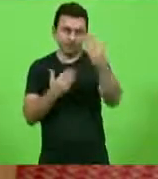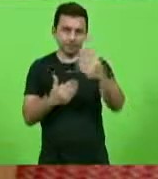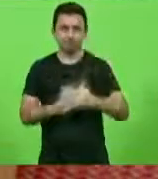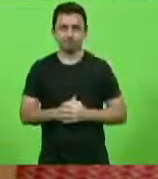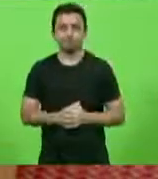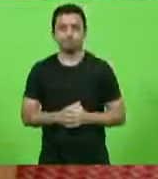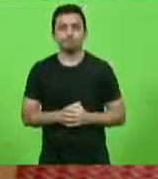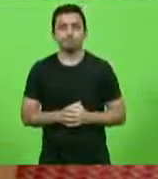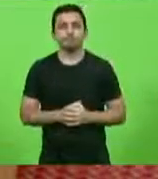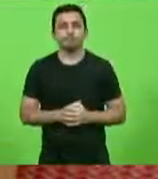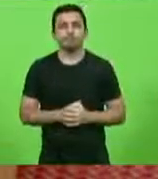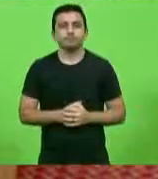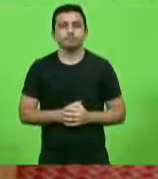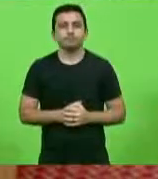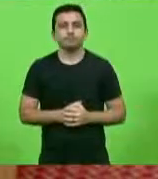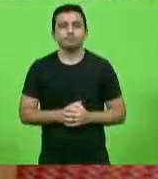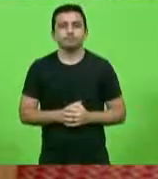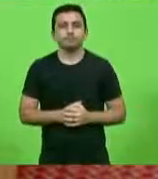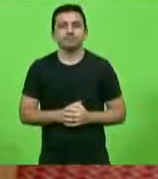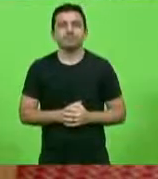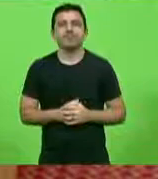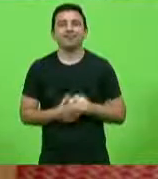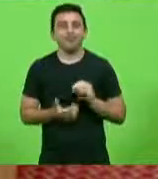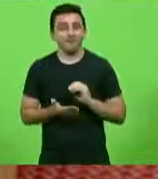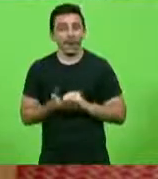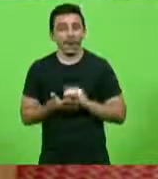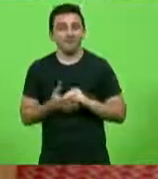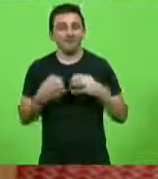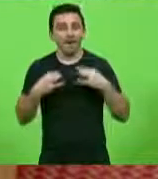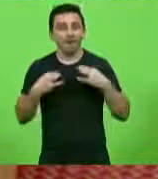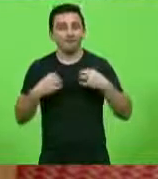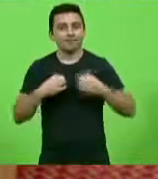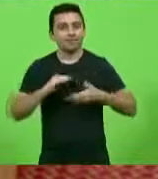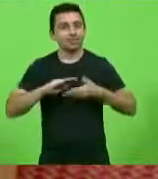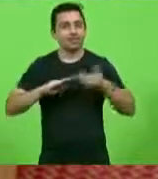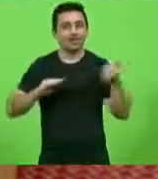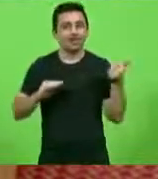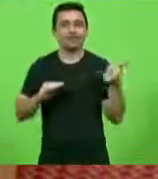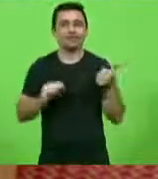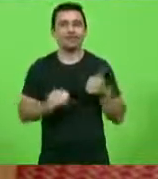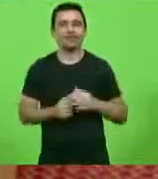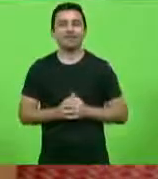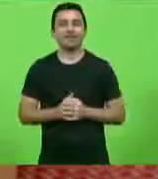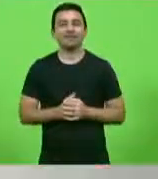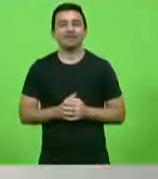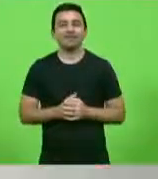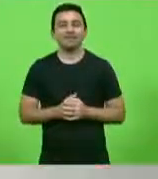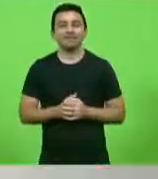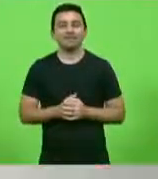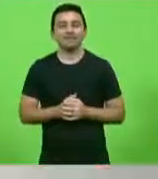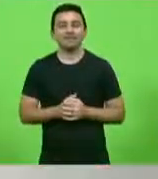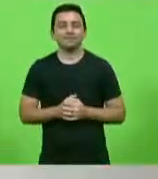oportunidade. Só falta tirar a camisa, deputado, não é? Fabiano da Luz, por 10 minutos, Fabiano.